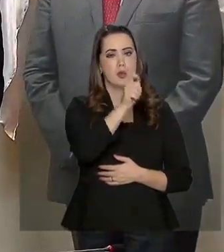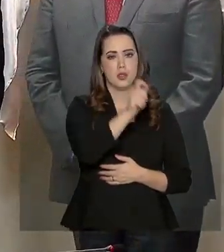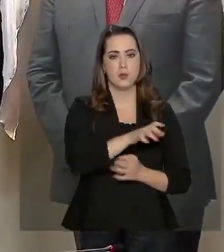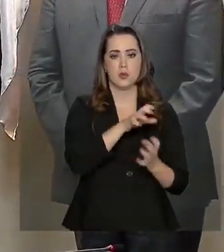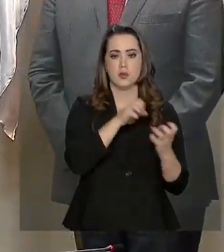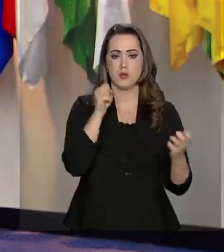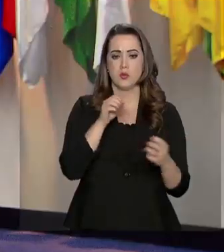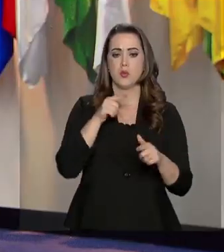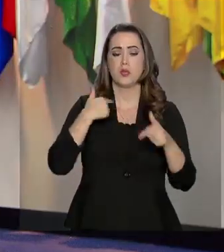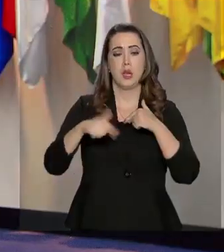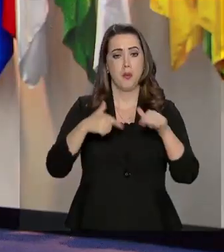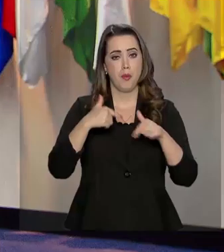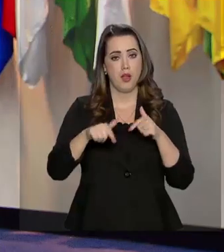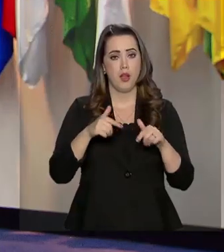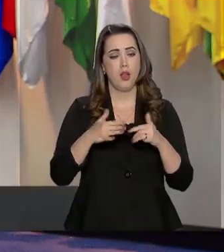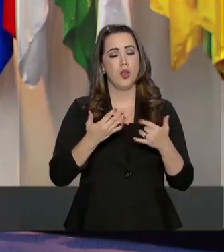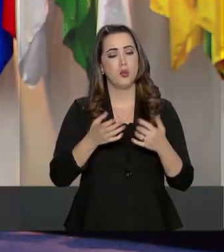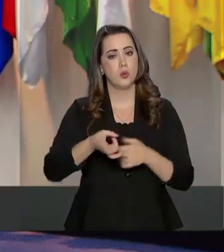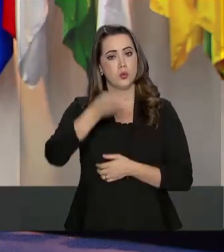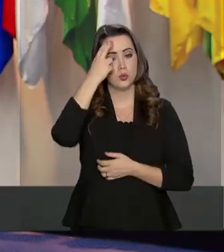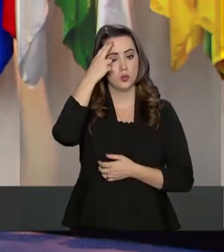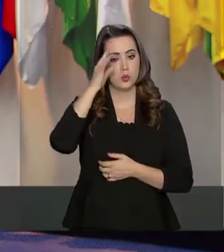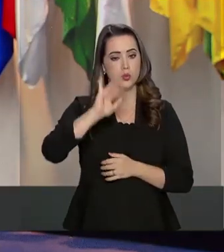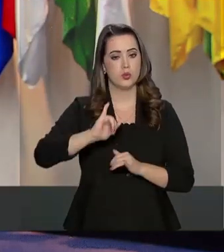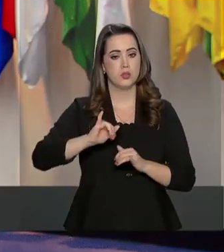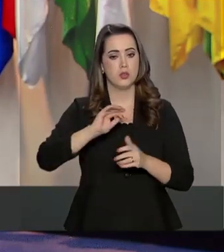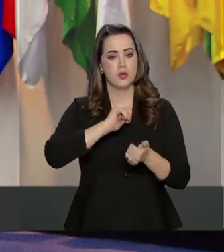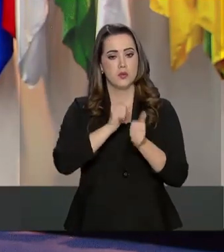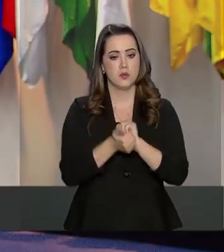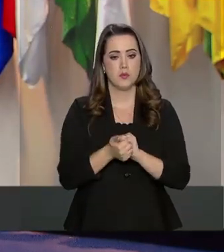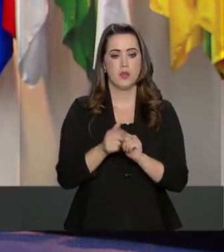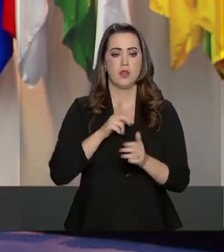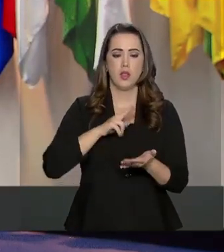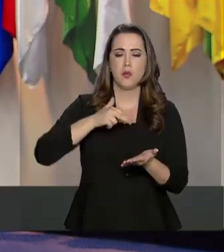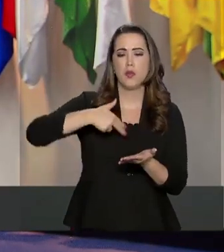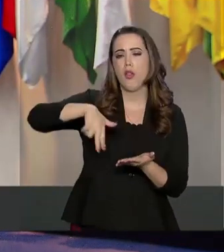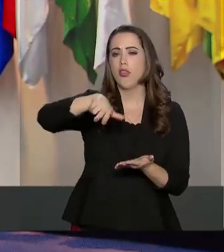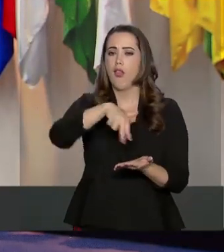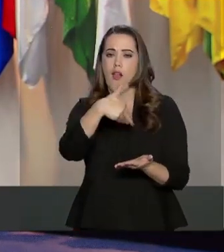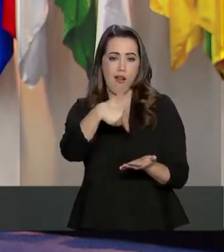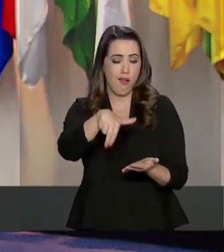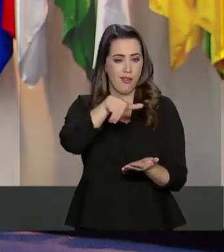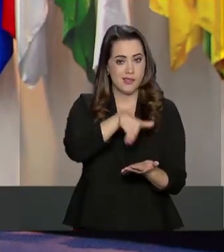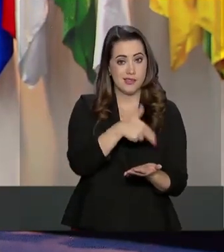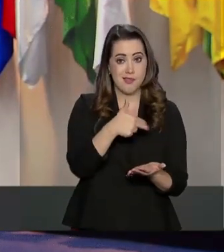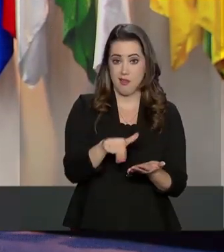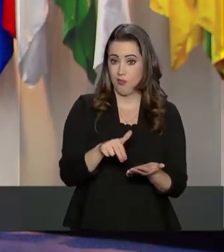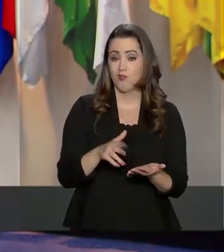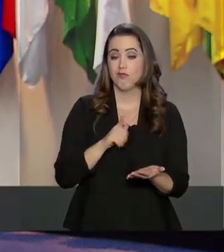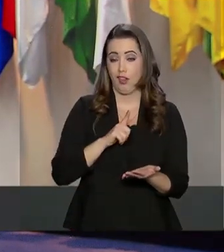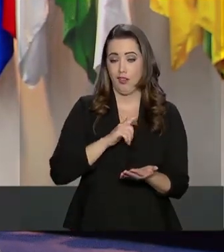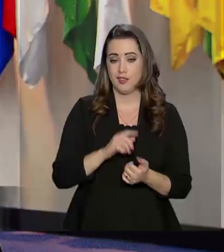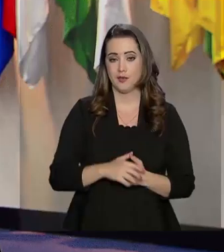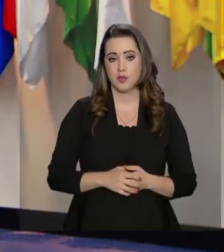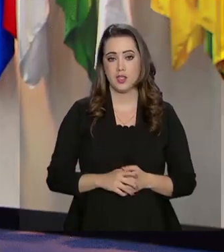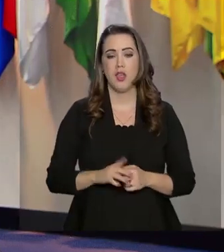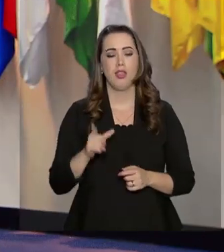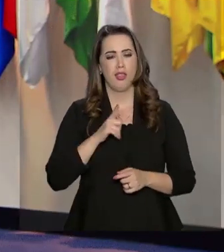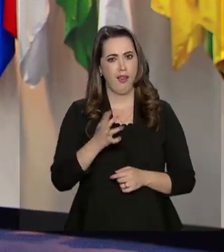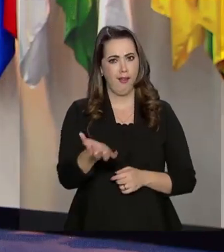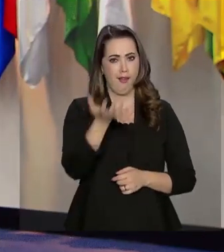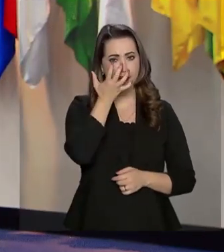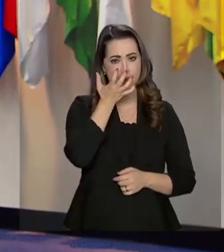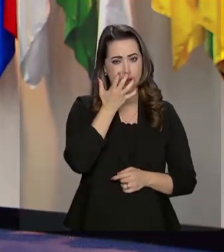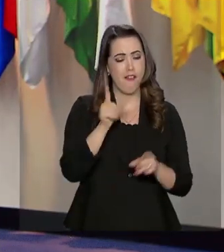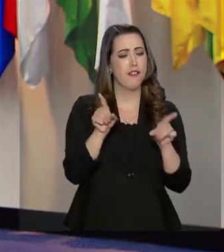esportivas. A gente tem programas culturais, são danças culturais, a gente tem o carnaval, que a gente